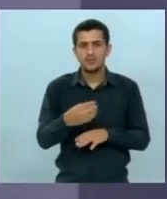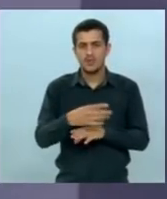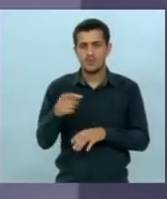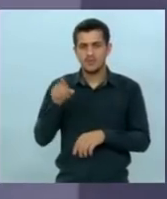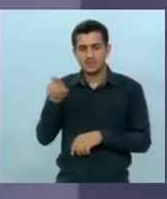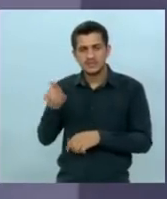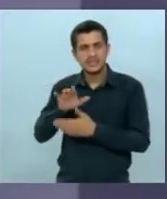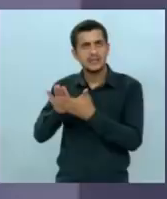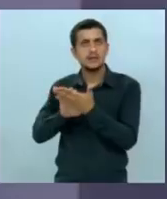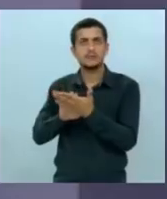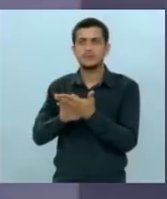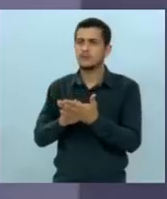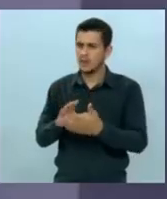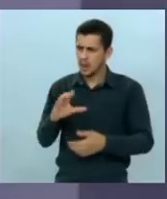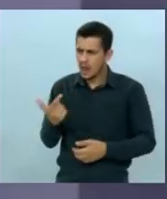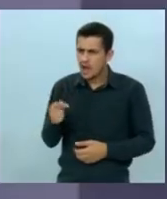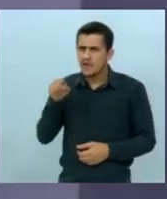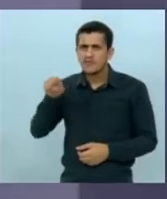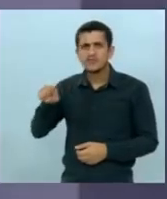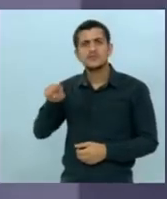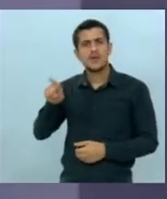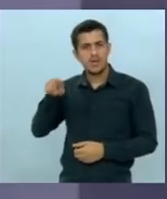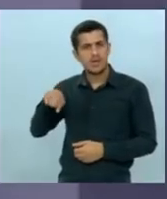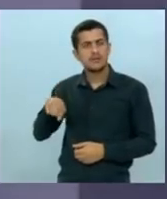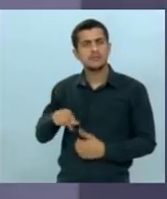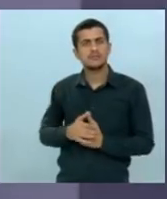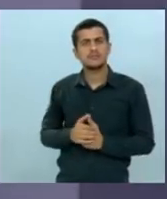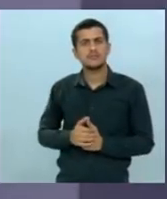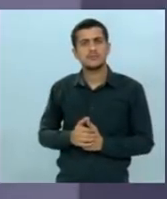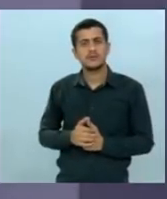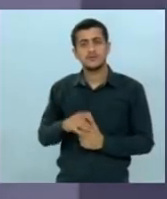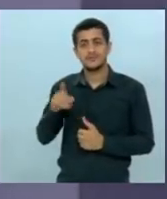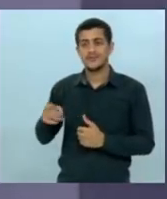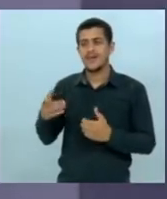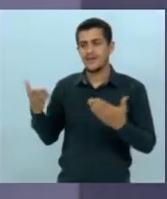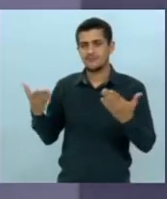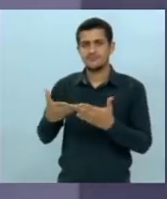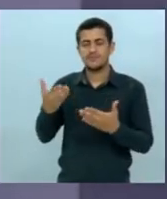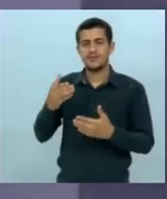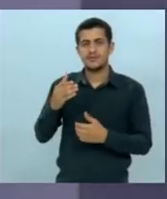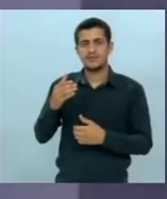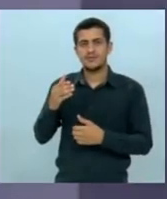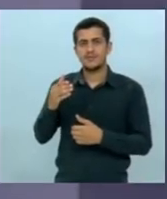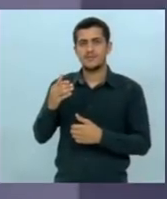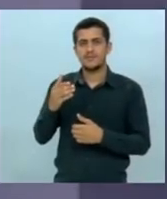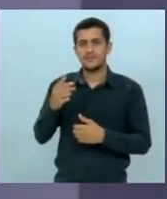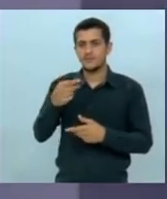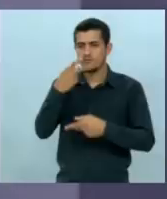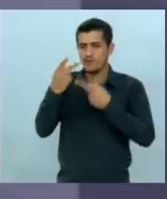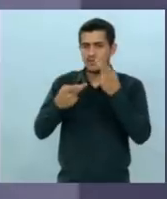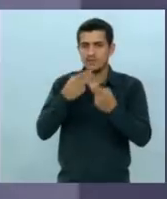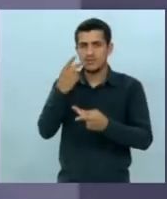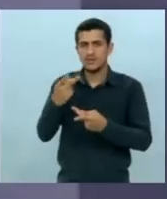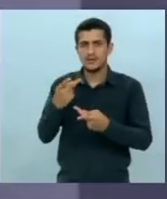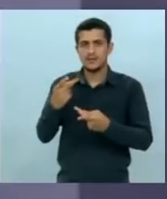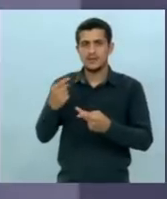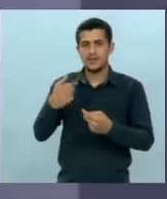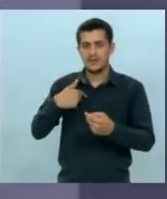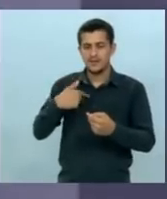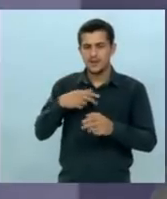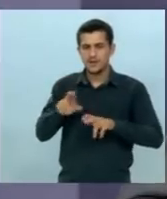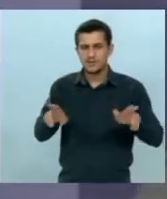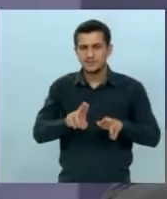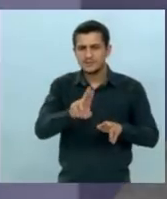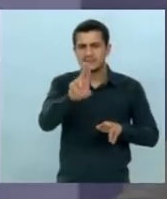você claro que foi você e você só não falou agora nessa sua manifestação só não me chamou de camaleão